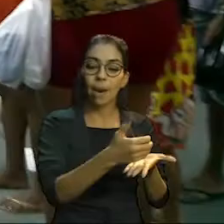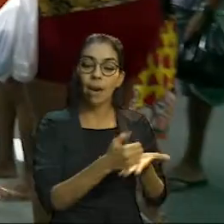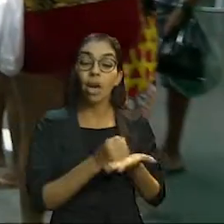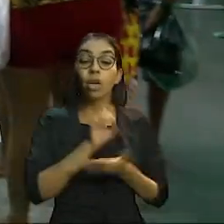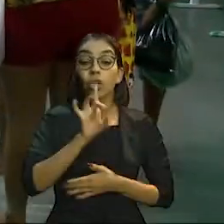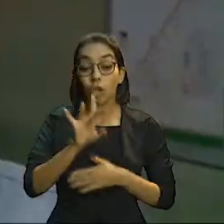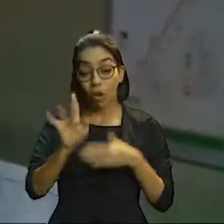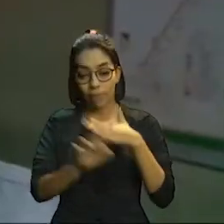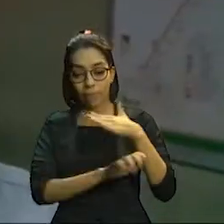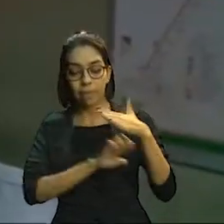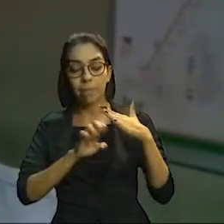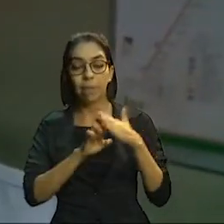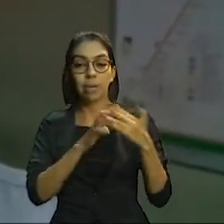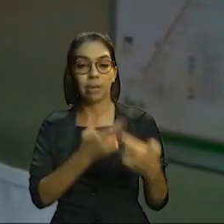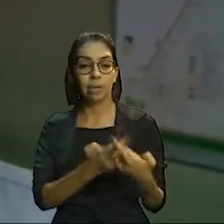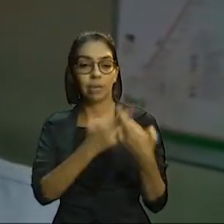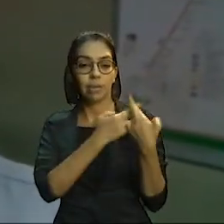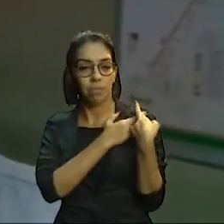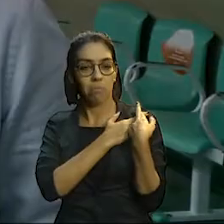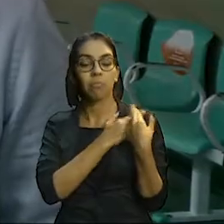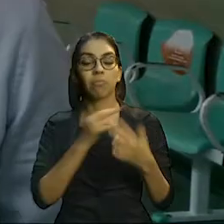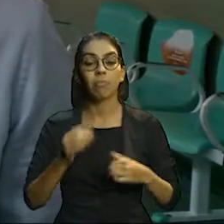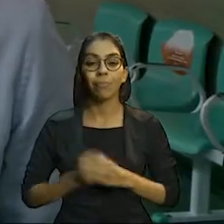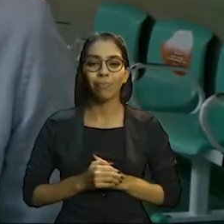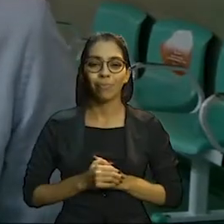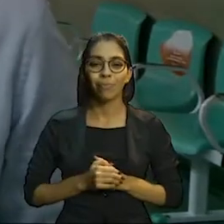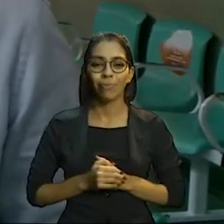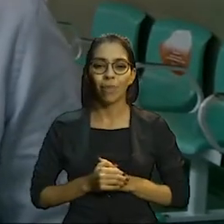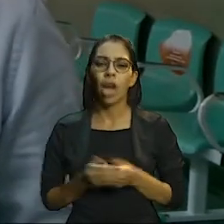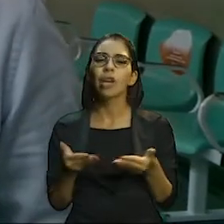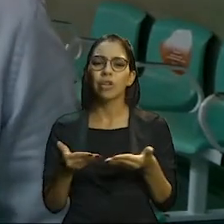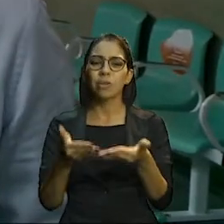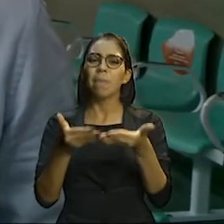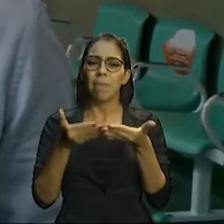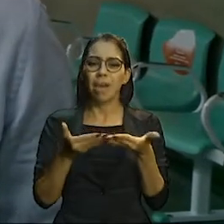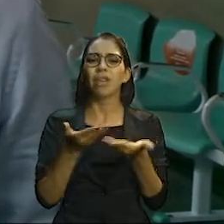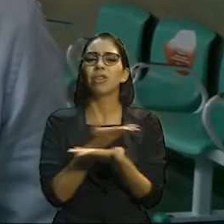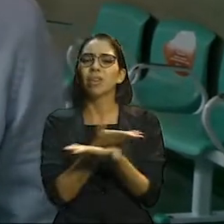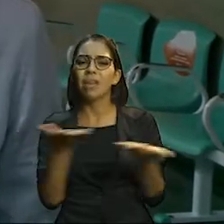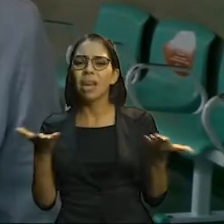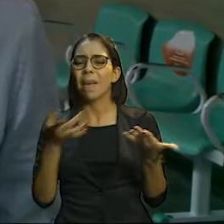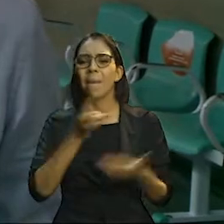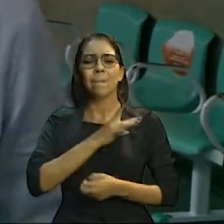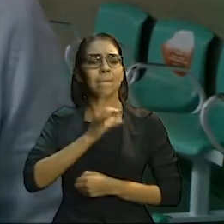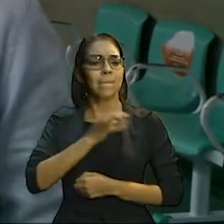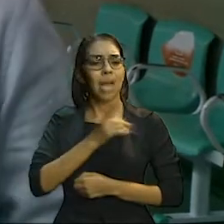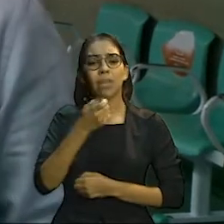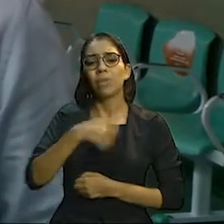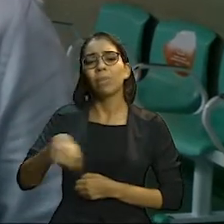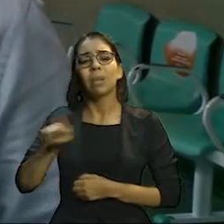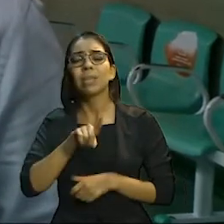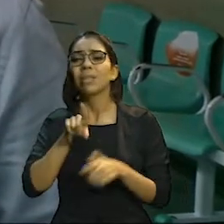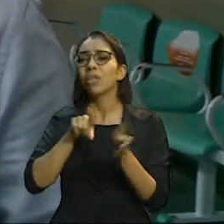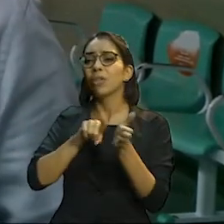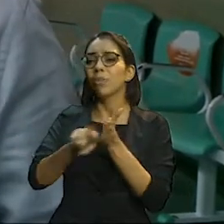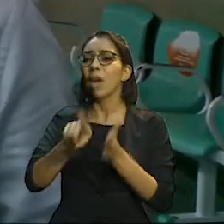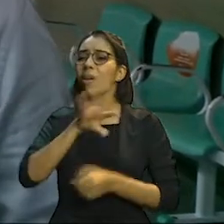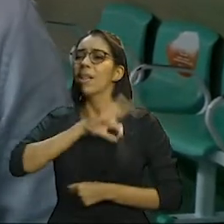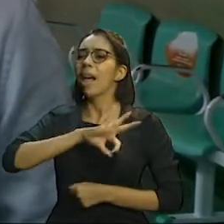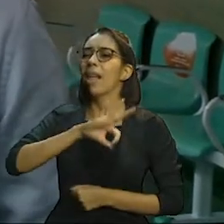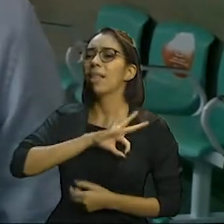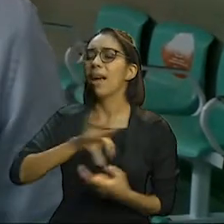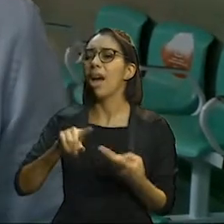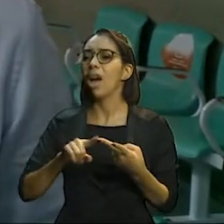companhia, a Segura Franco Matos. A gente pede até que a população não tenha medo, porque a gente pergunta renda, pergunta localização,